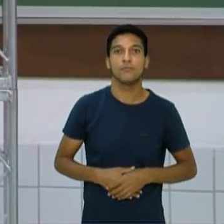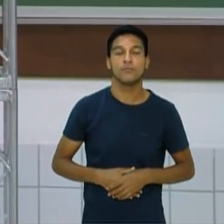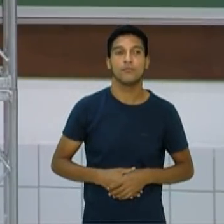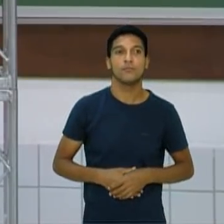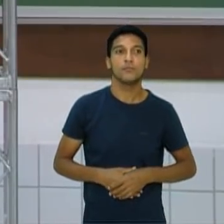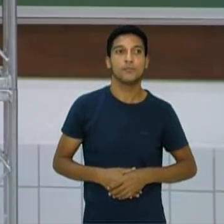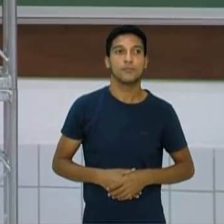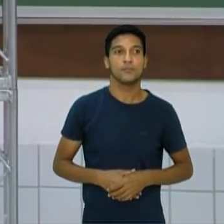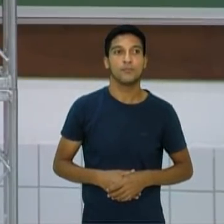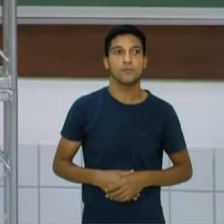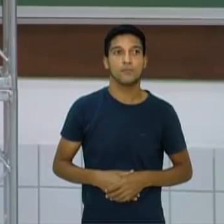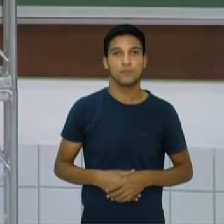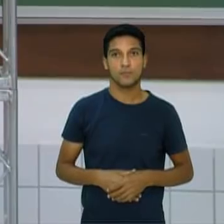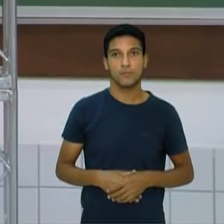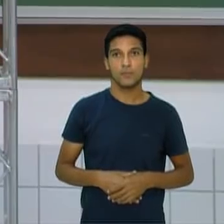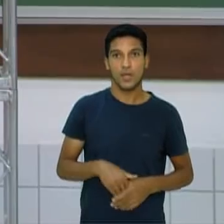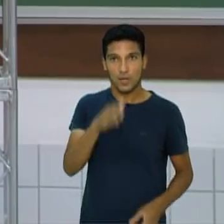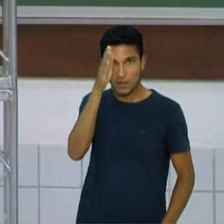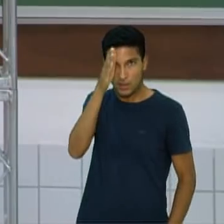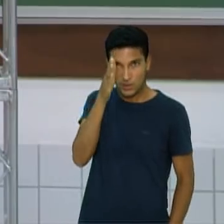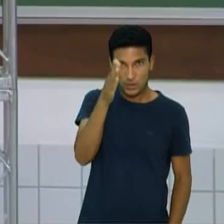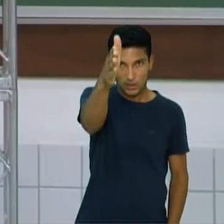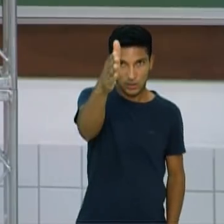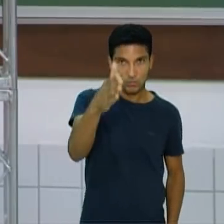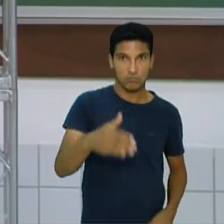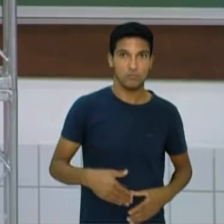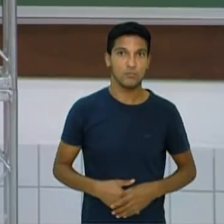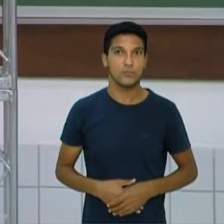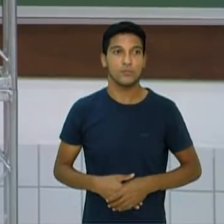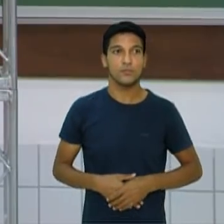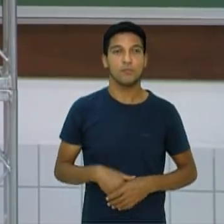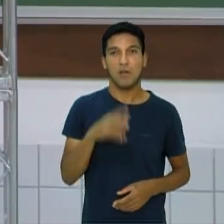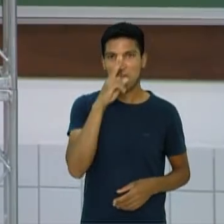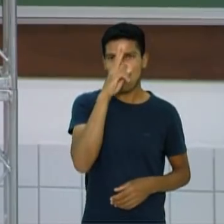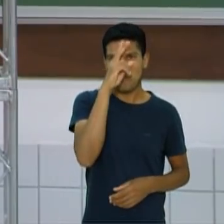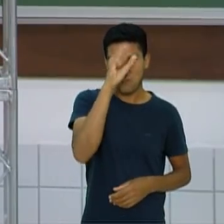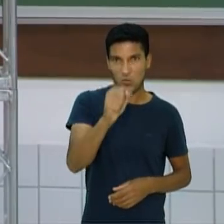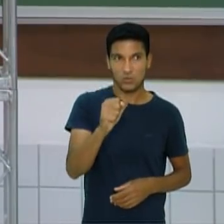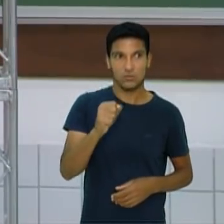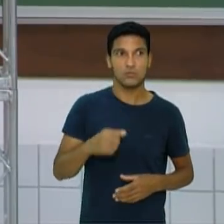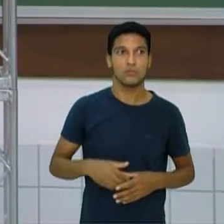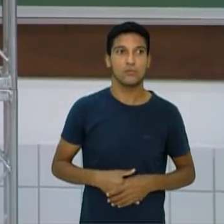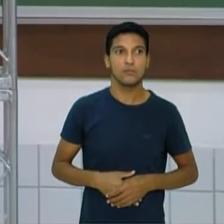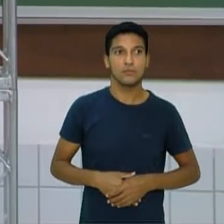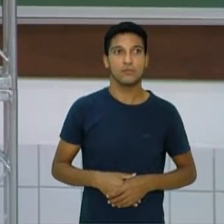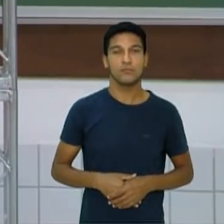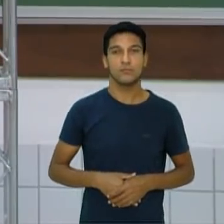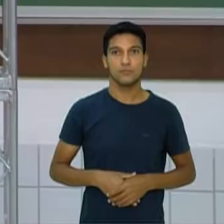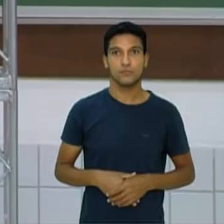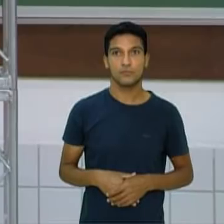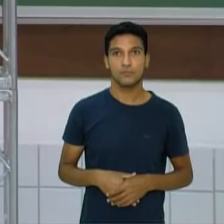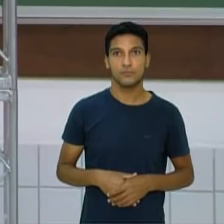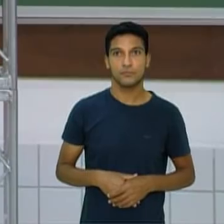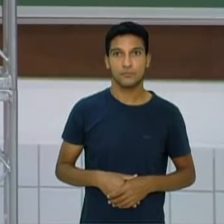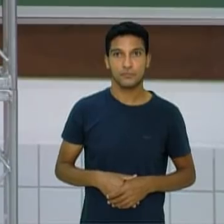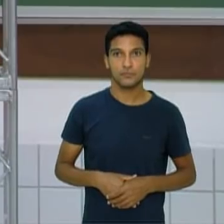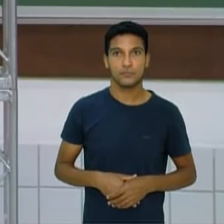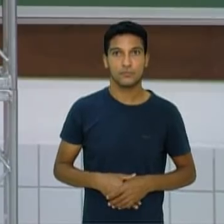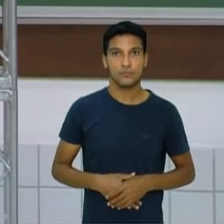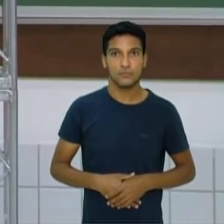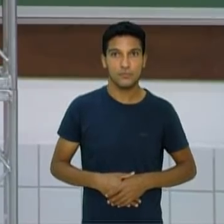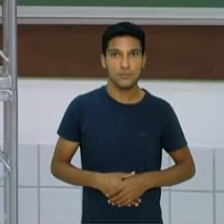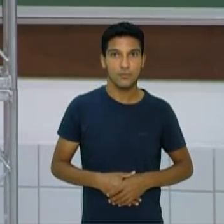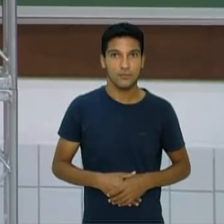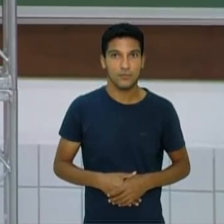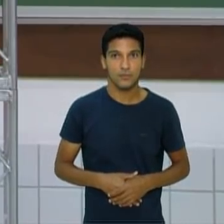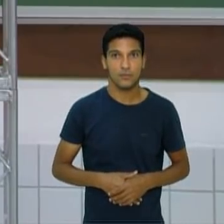corpo, eu consigo colocar mais força nesse soco, certo? O meu ângulo de ação do braço faz com que